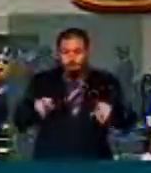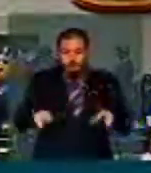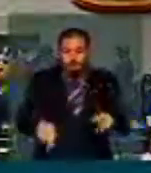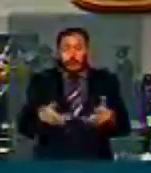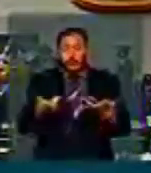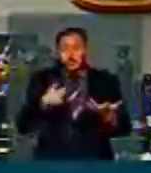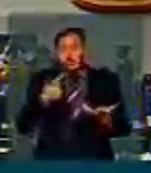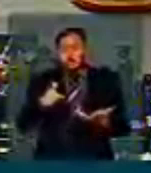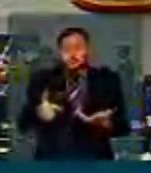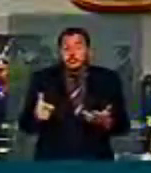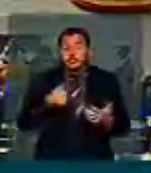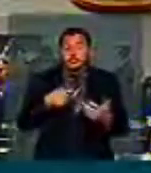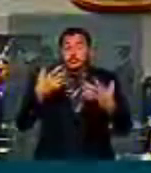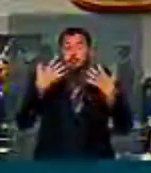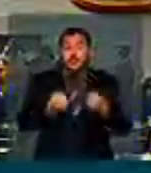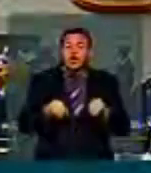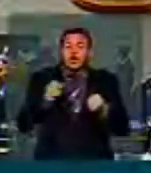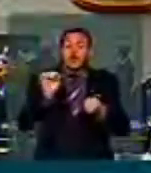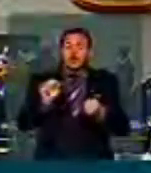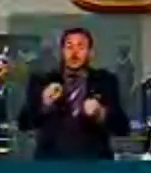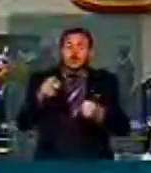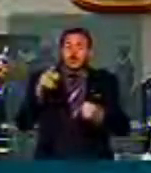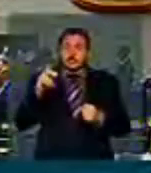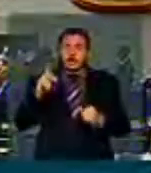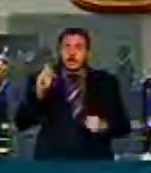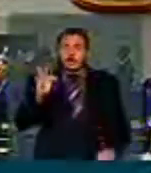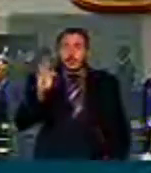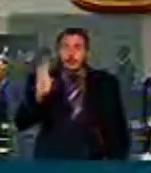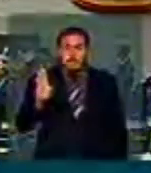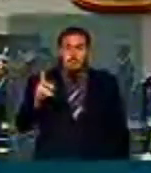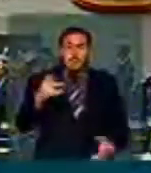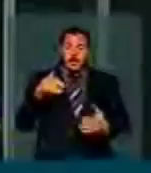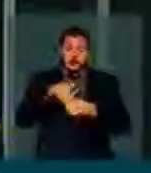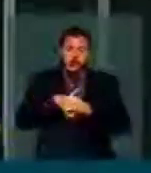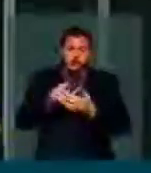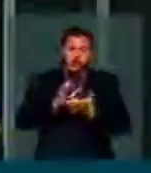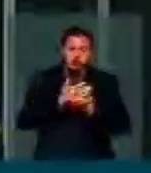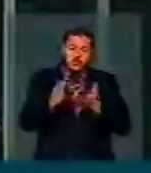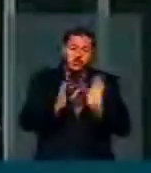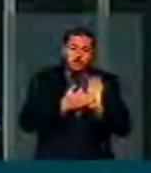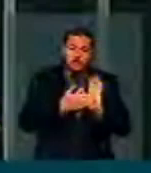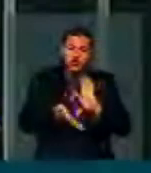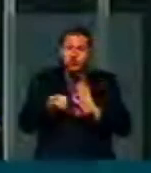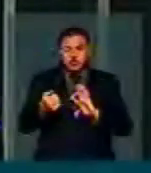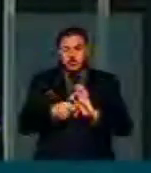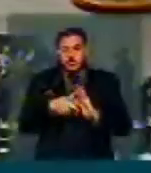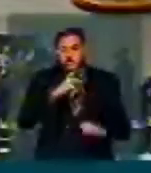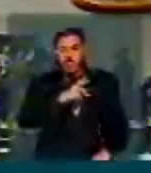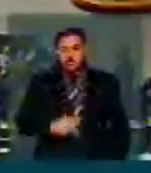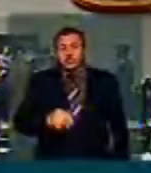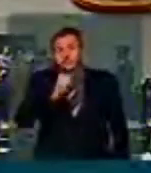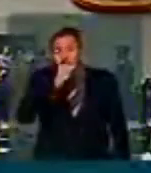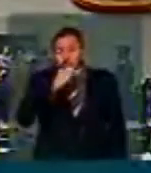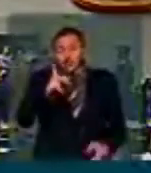consenso por parte do deputado Arnaldo Faria de Sá, do PTB, para a votação de algumas proposições, foram retiradas pelo presidente, como, por exemplo,